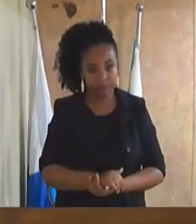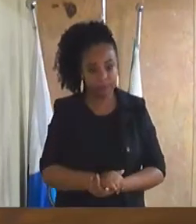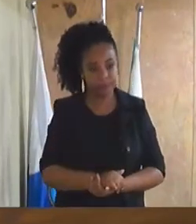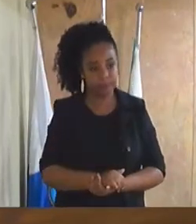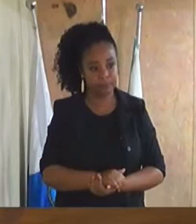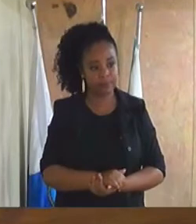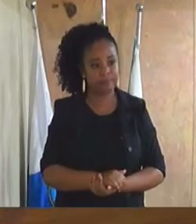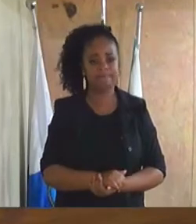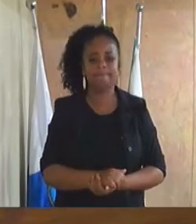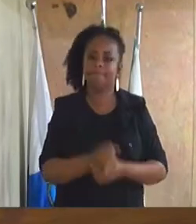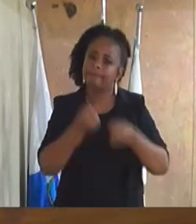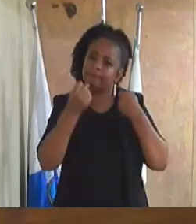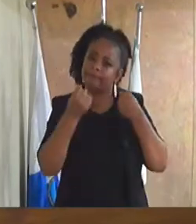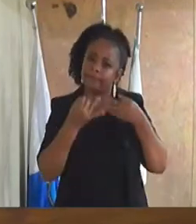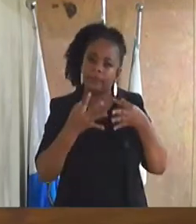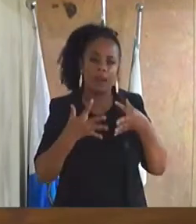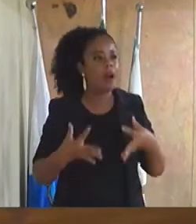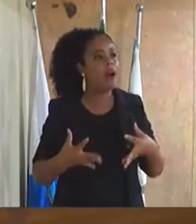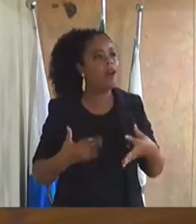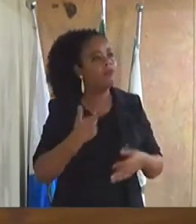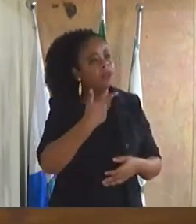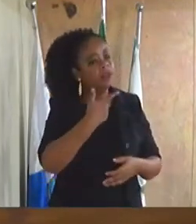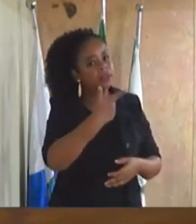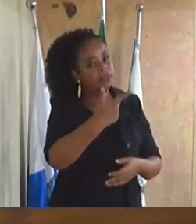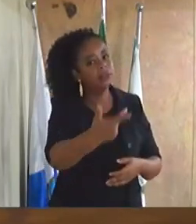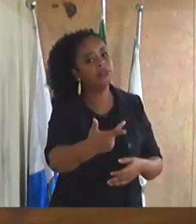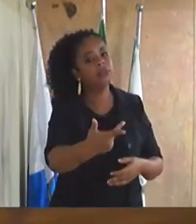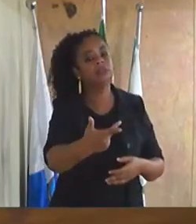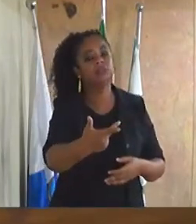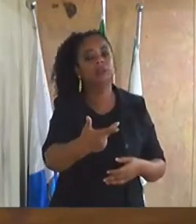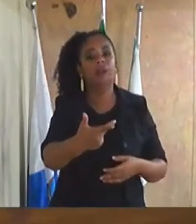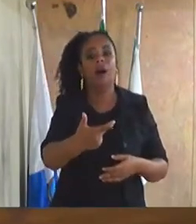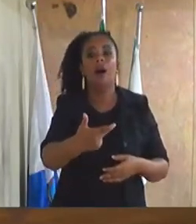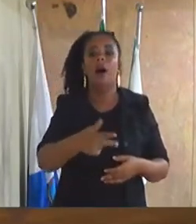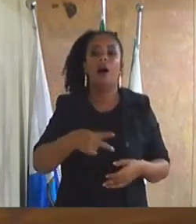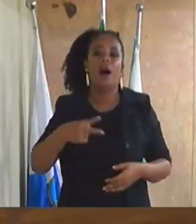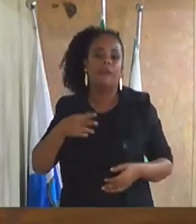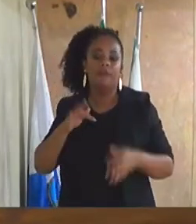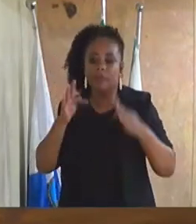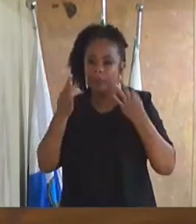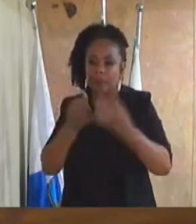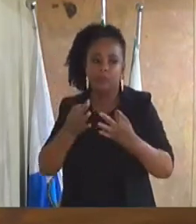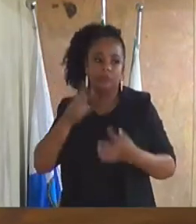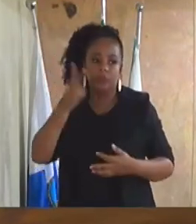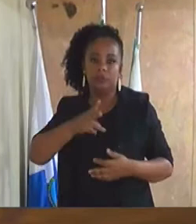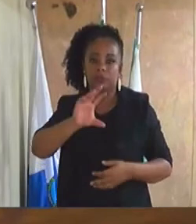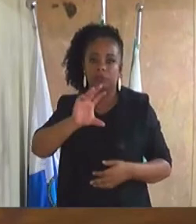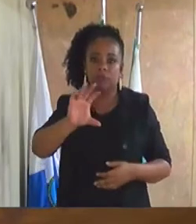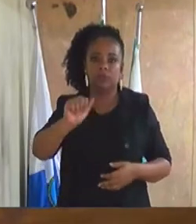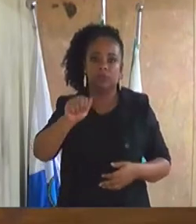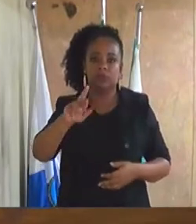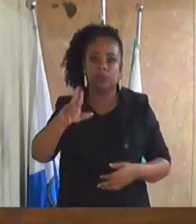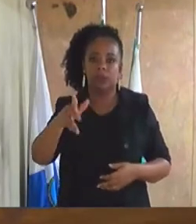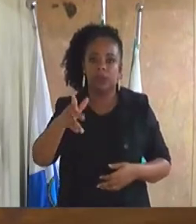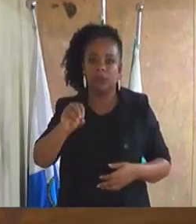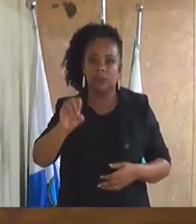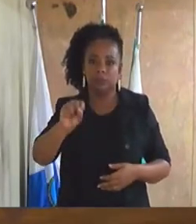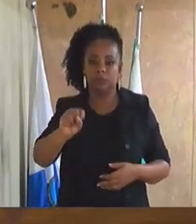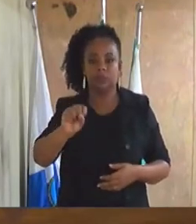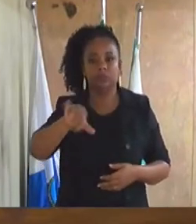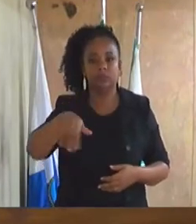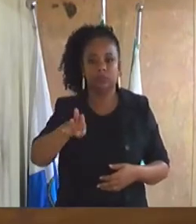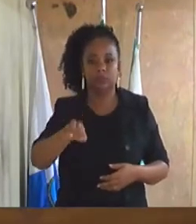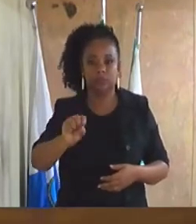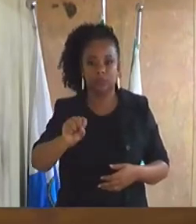externando aqui a toda a família do vereador Carlos Jesus nossas sinceras condolências e nossos sentimentos